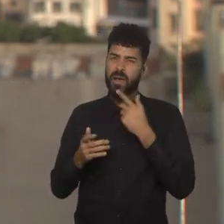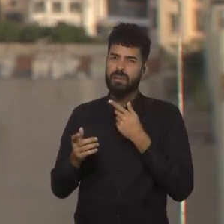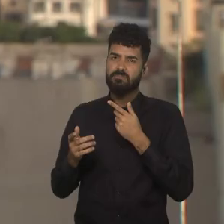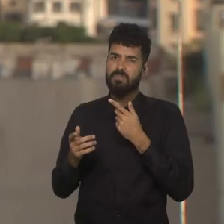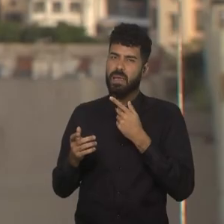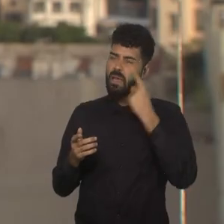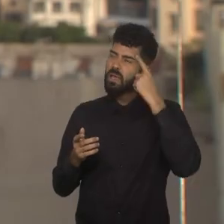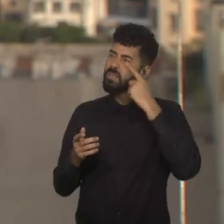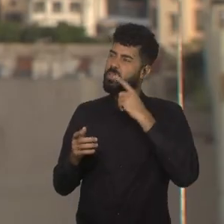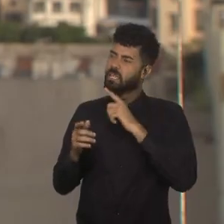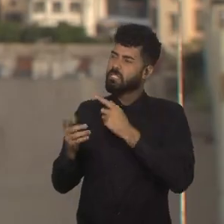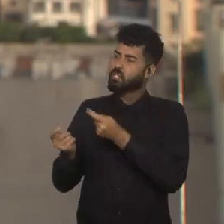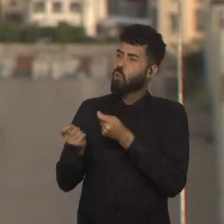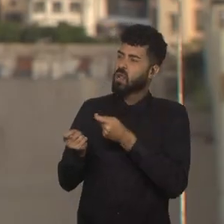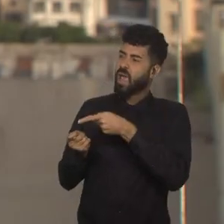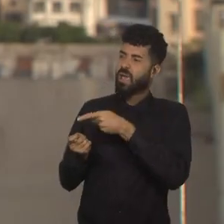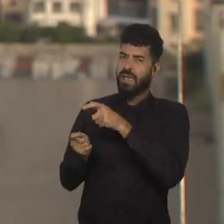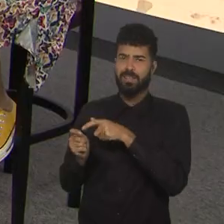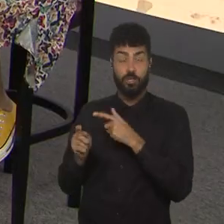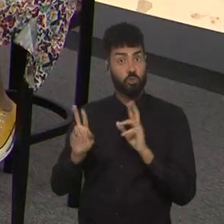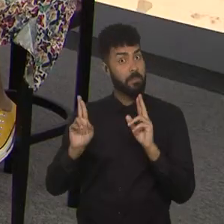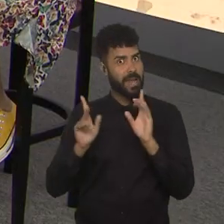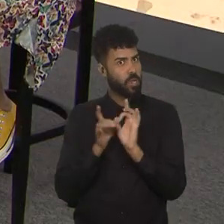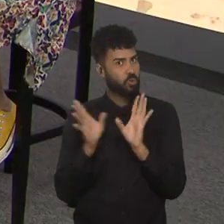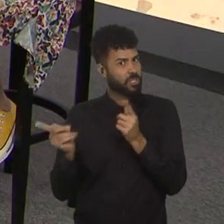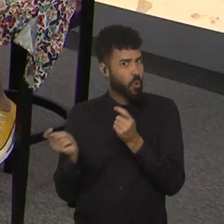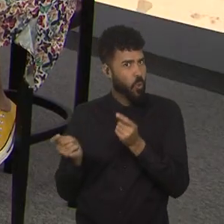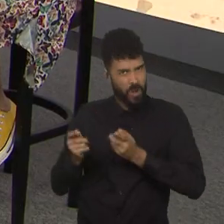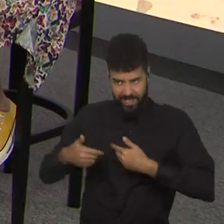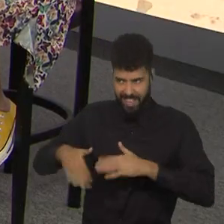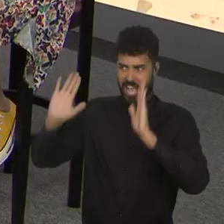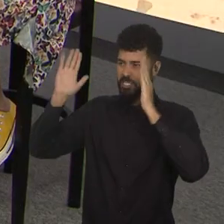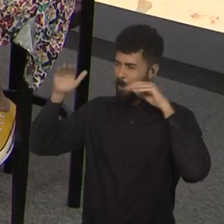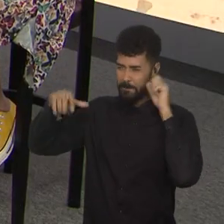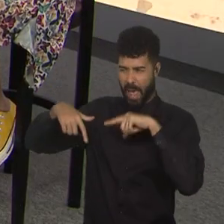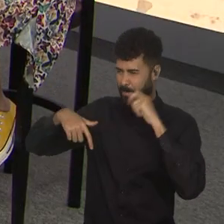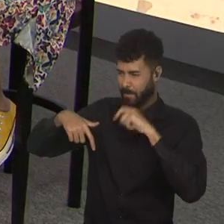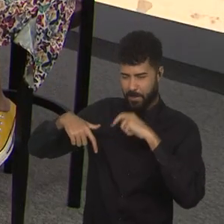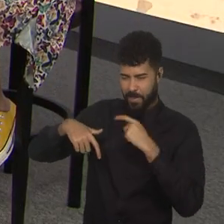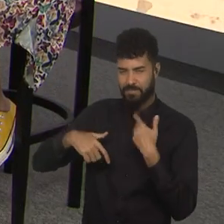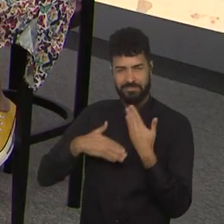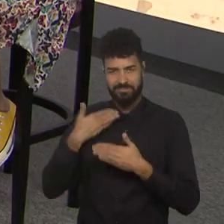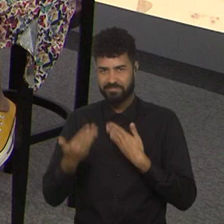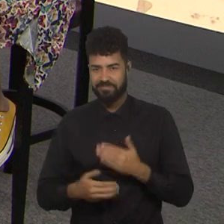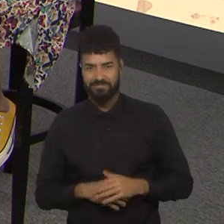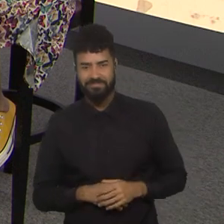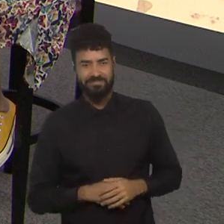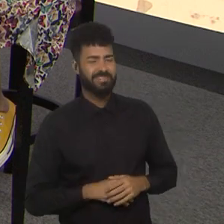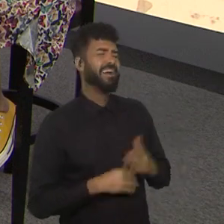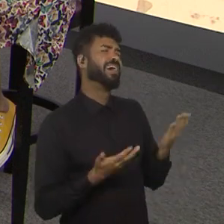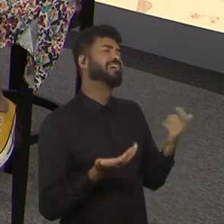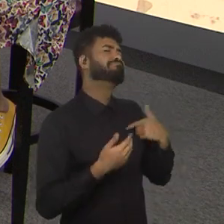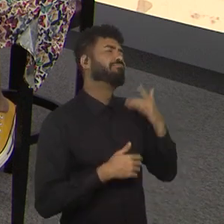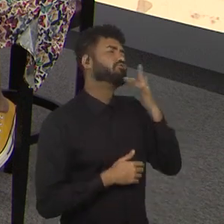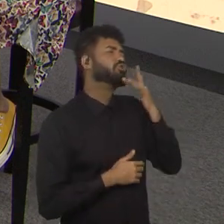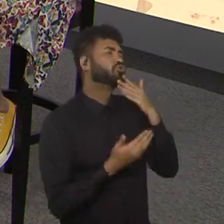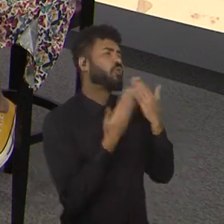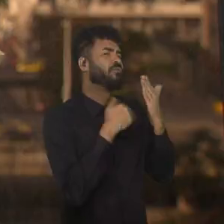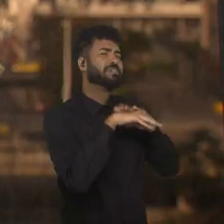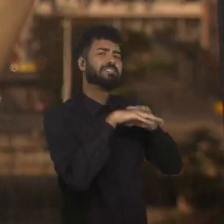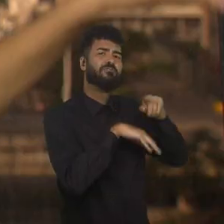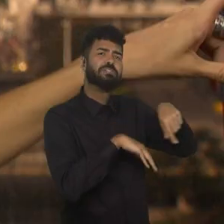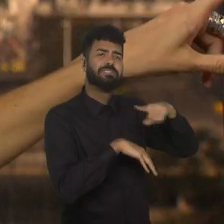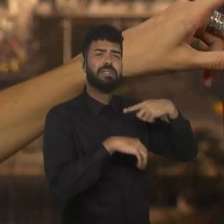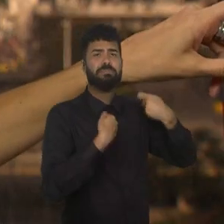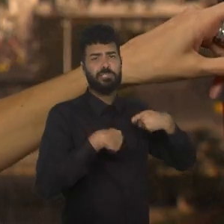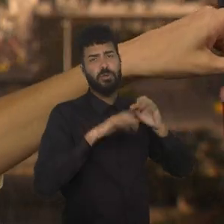E tomara, que ninguém segure. Nem eu quero ali, nem a Marta, e nem ninguém, né? Gente, eu ficaria mais tempo, eu queria mais, mas eu vou ter